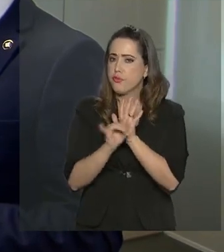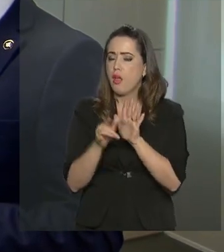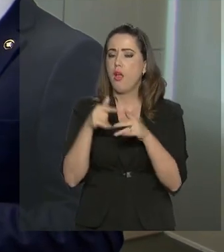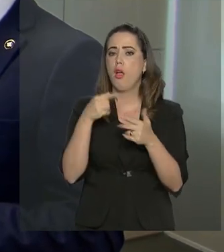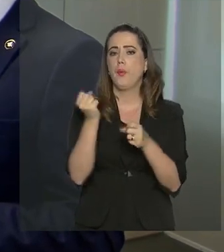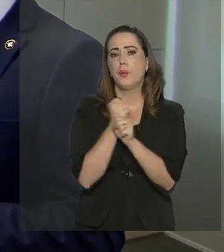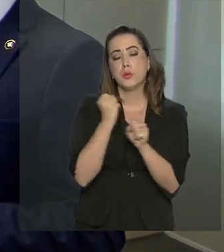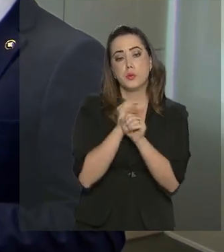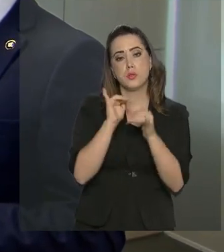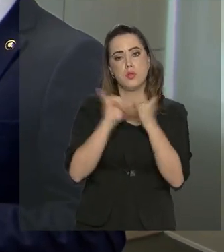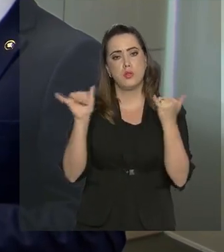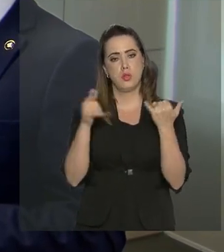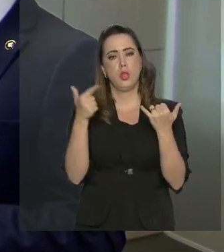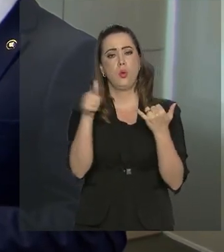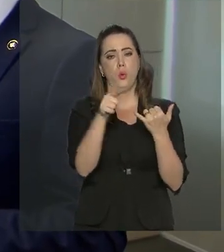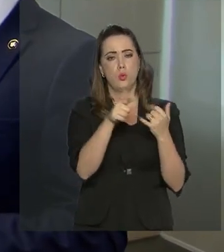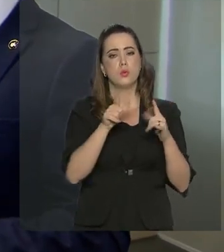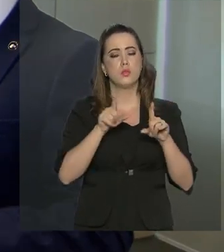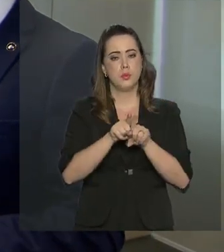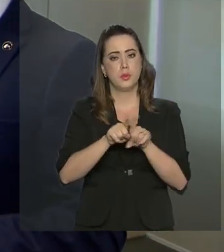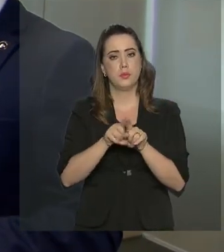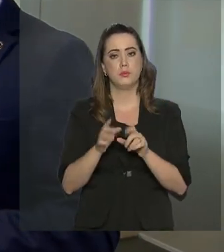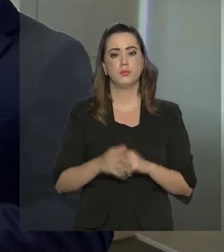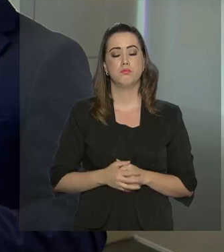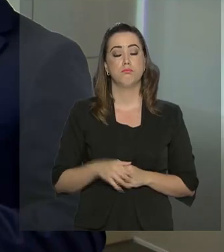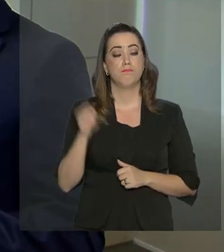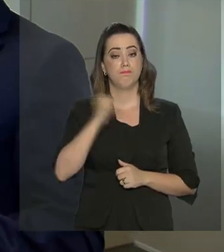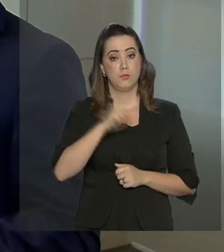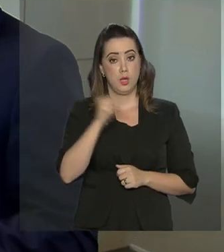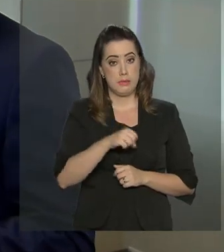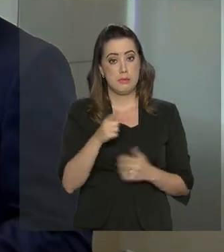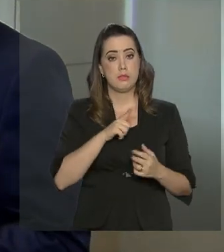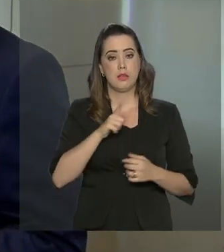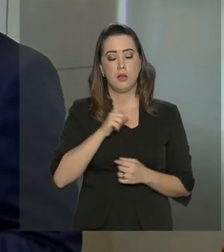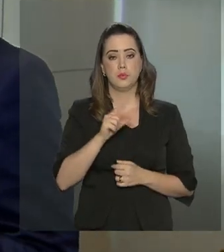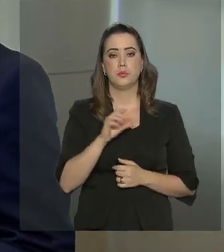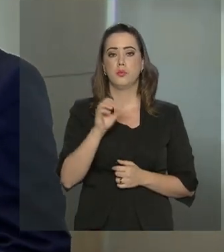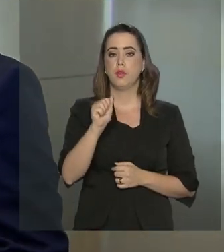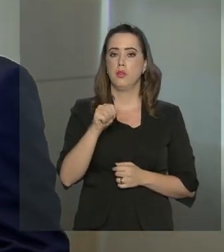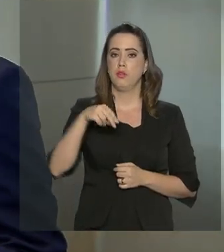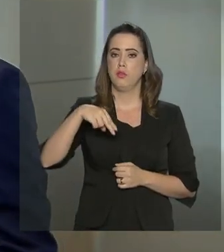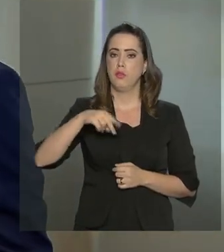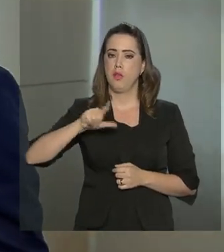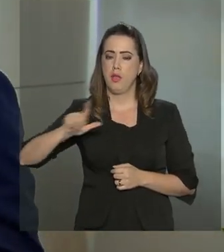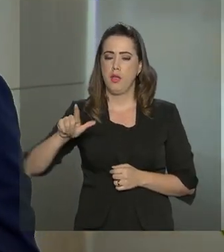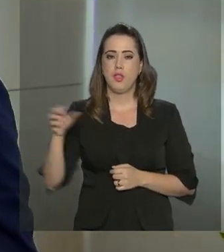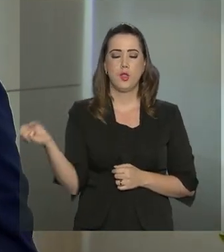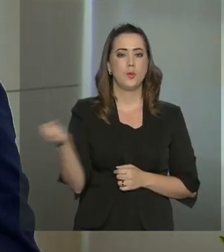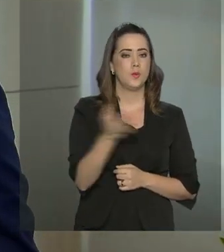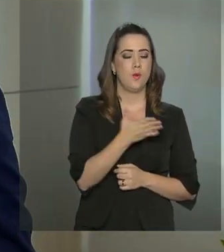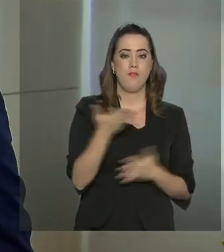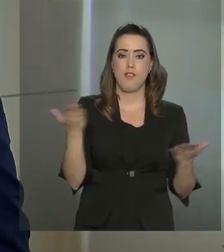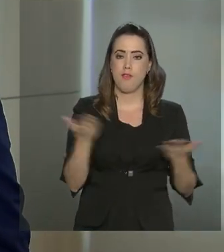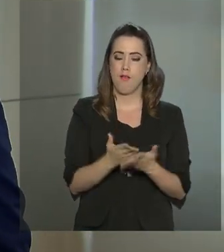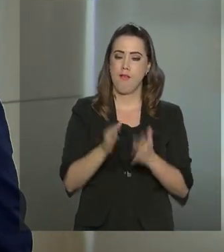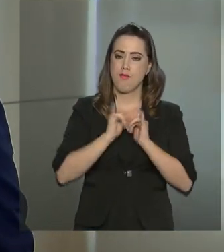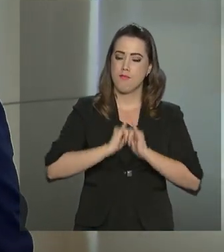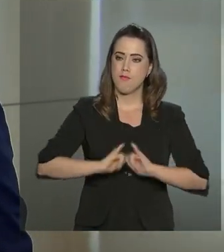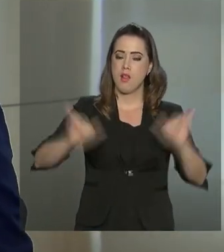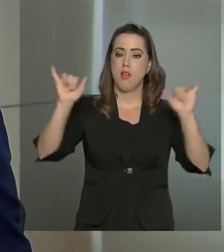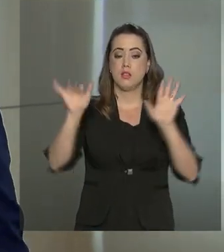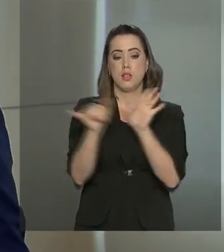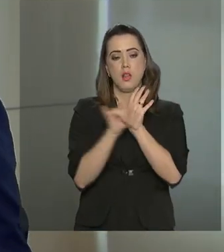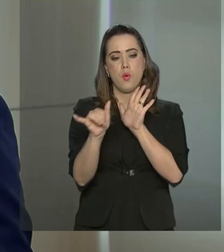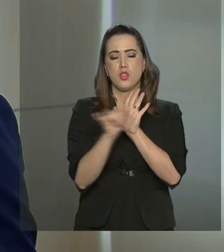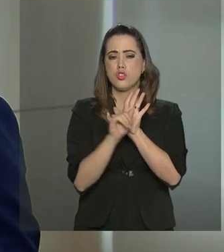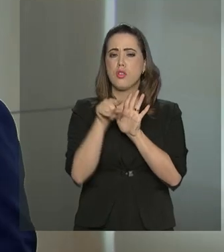construção desse linhão? Existem outras medidas? Sim. A Agência Nacional de Energia Elétrica, de forma inovadora, lançará um